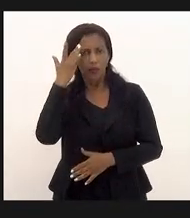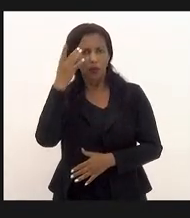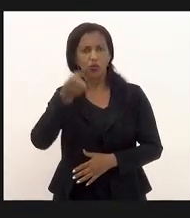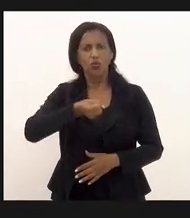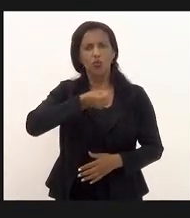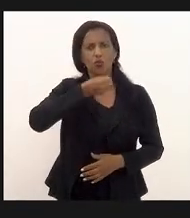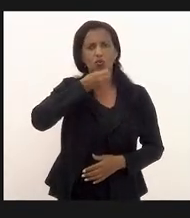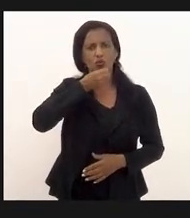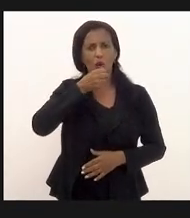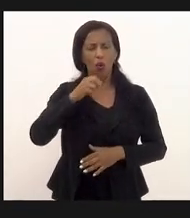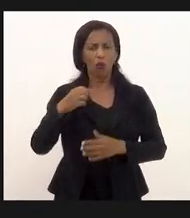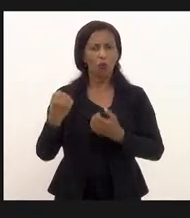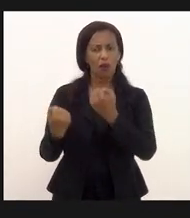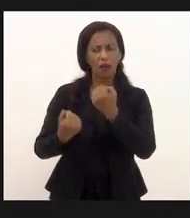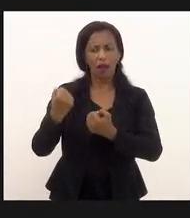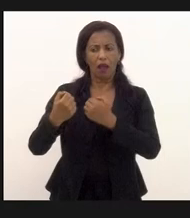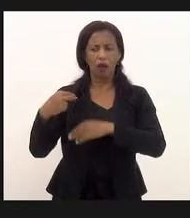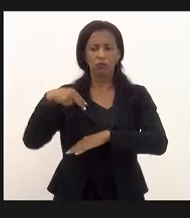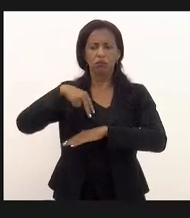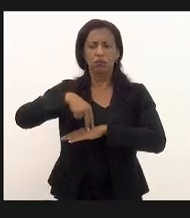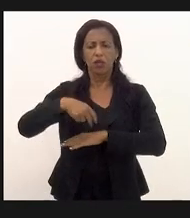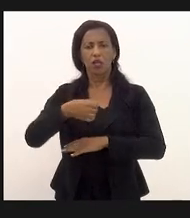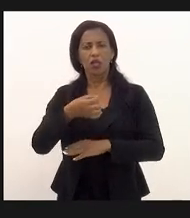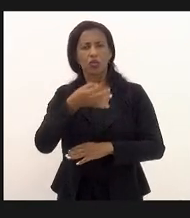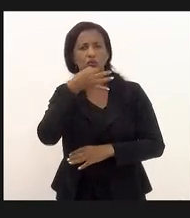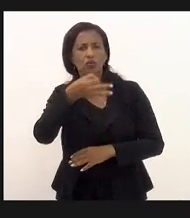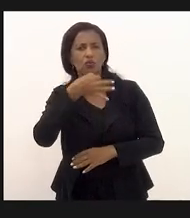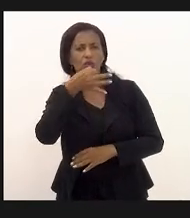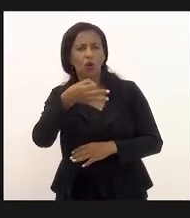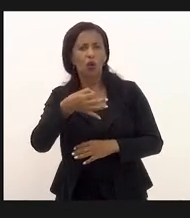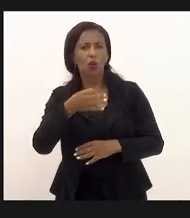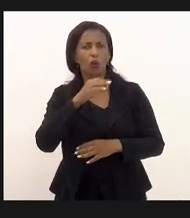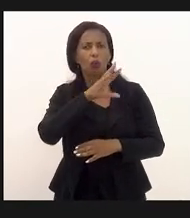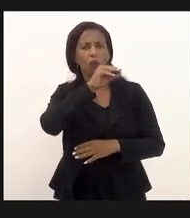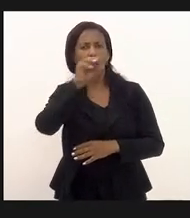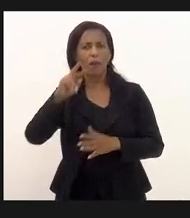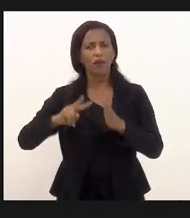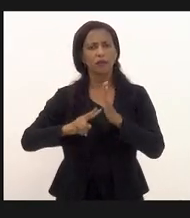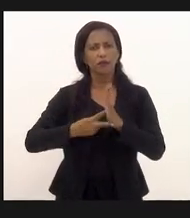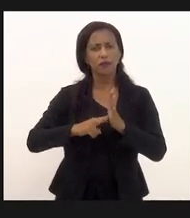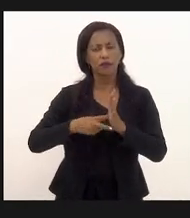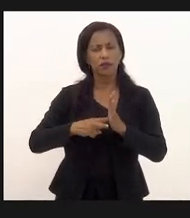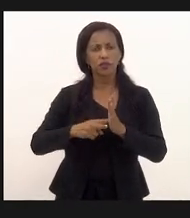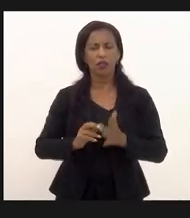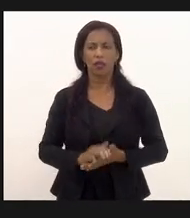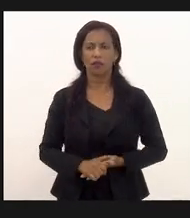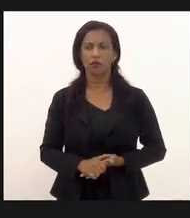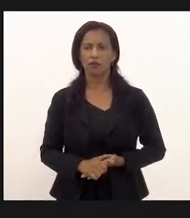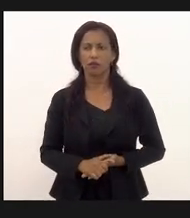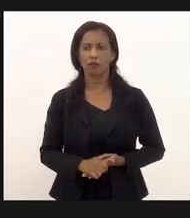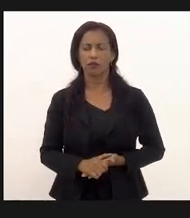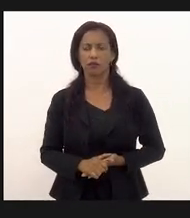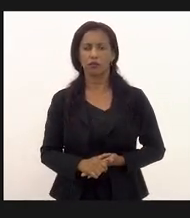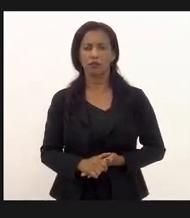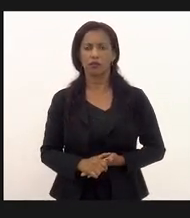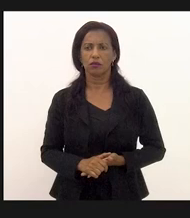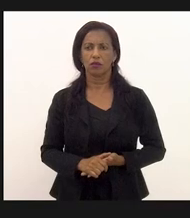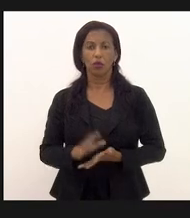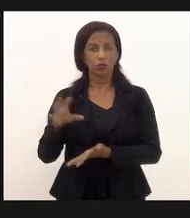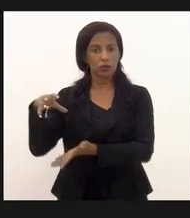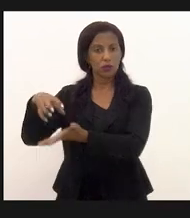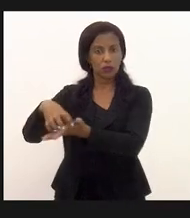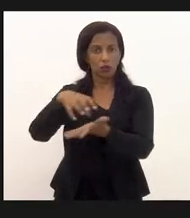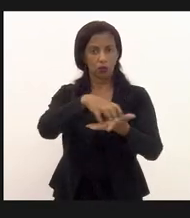som que é legítimo no carro de som de sindicatos dos setores dos